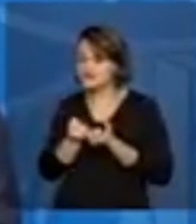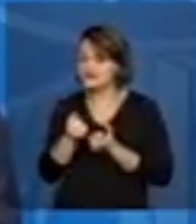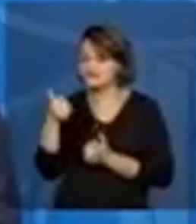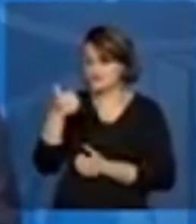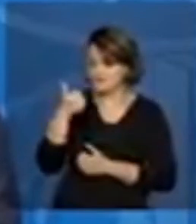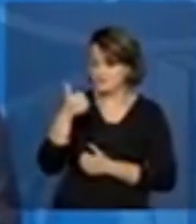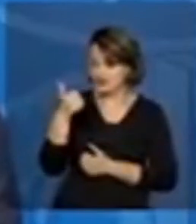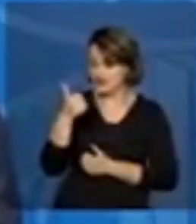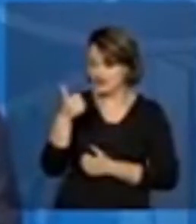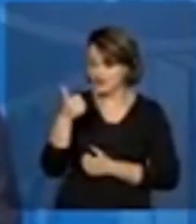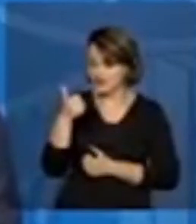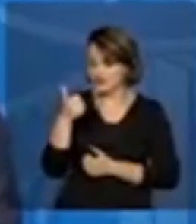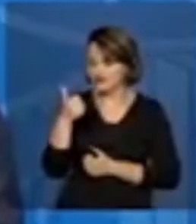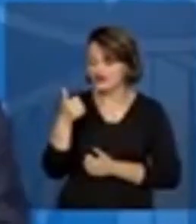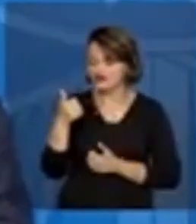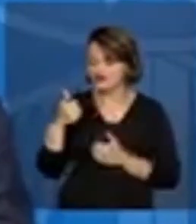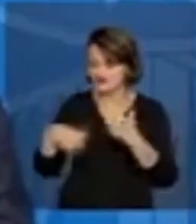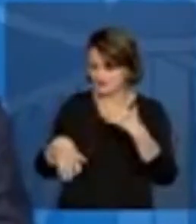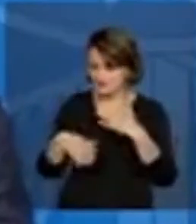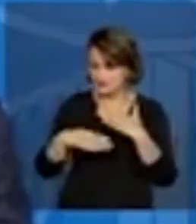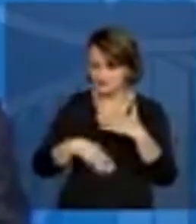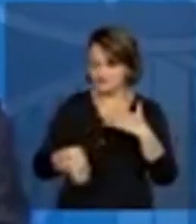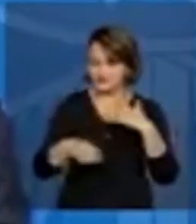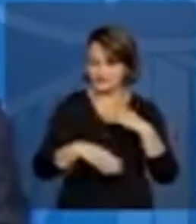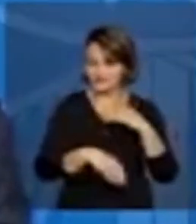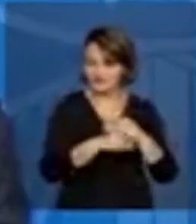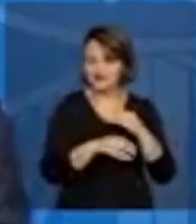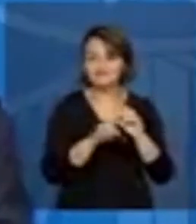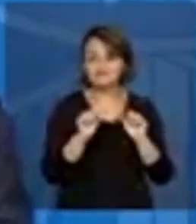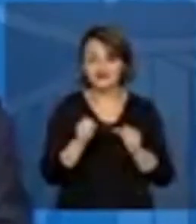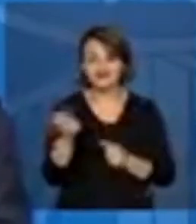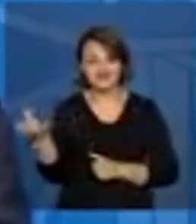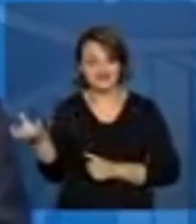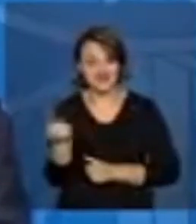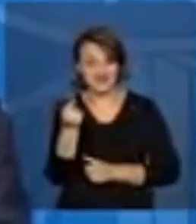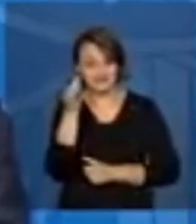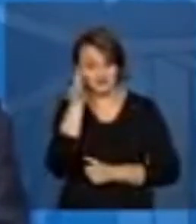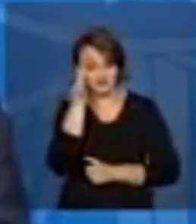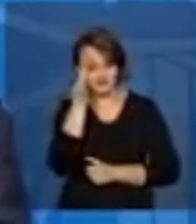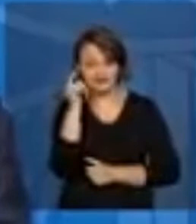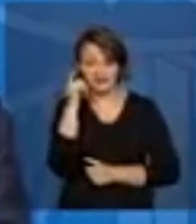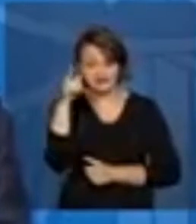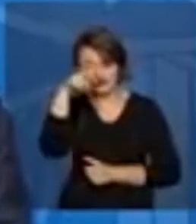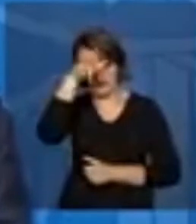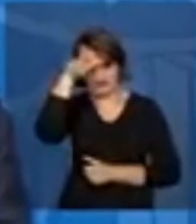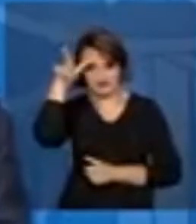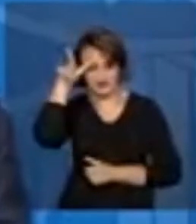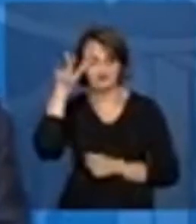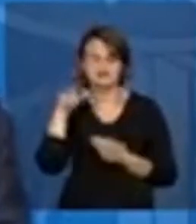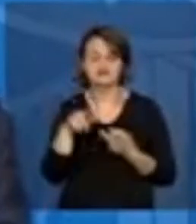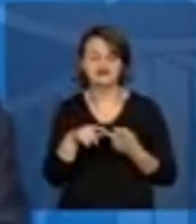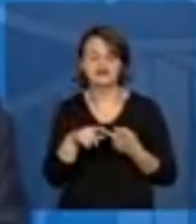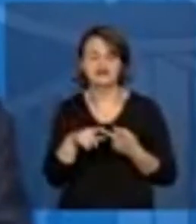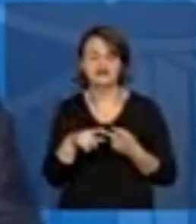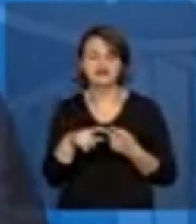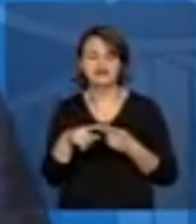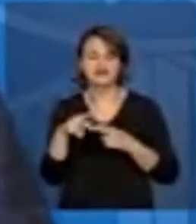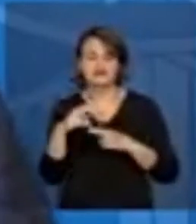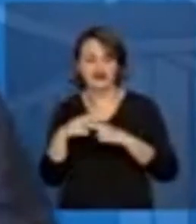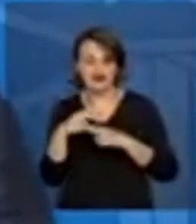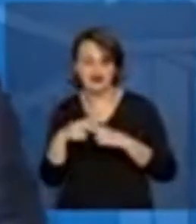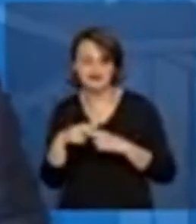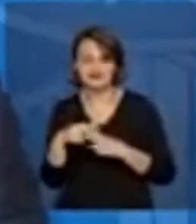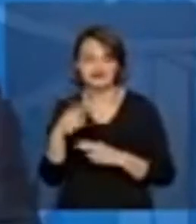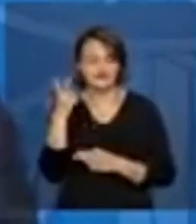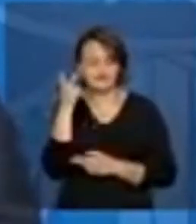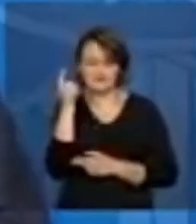do auxílio emergencial extensão, podendo sacar nas agências, nos ATMs e nos lotéricos,